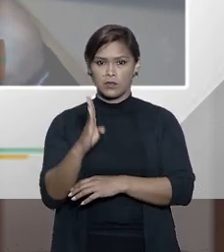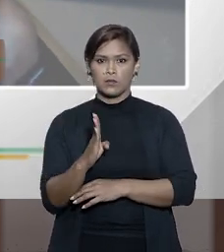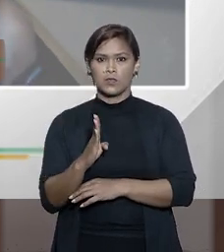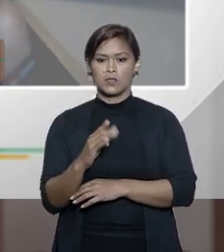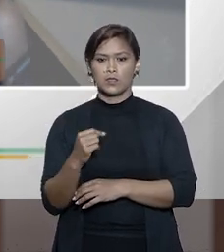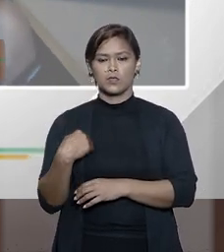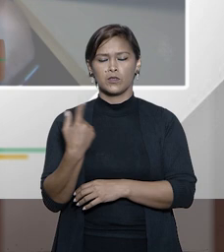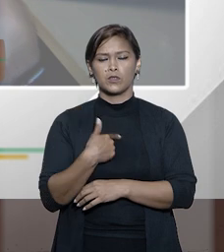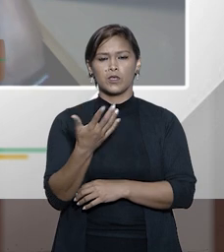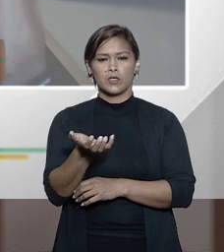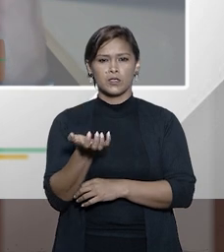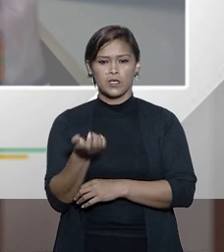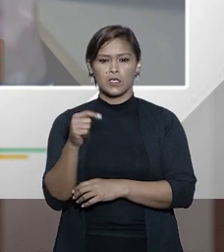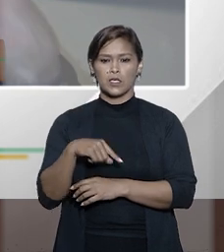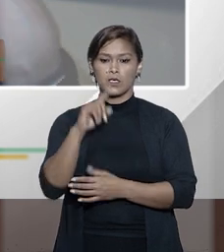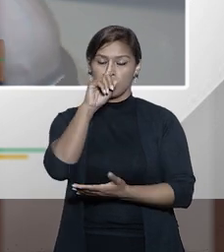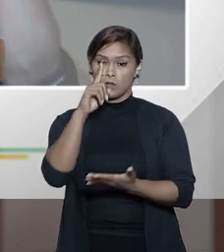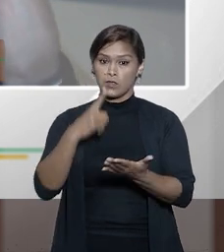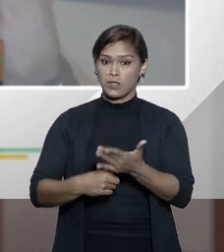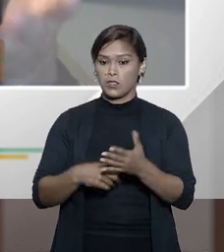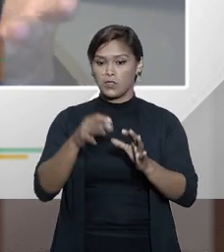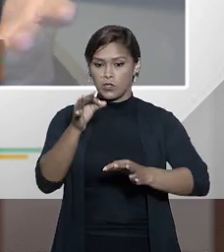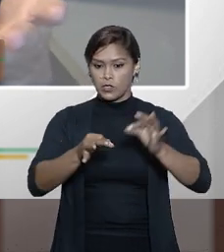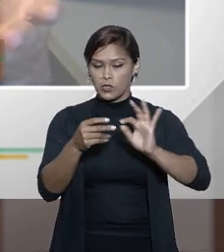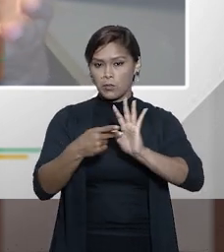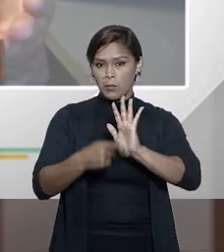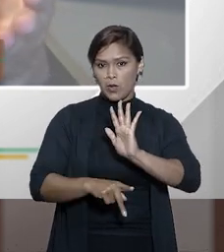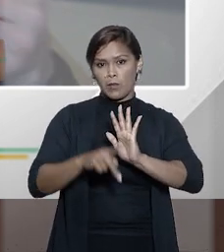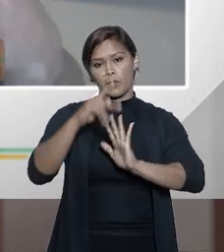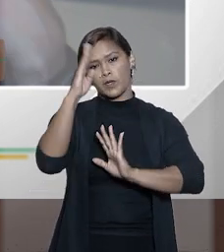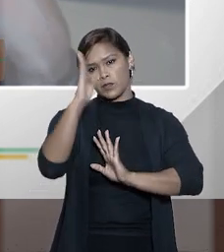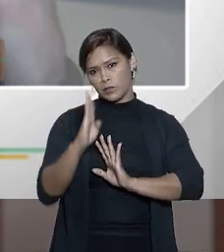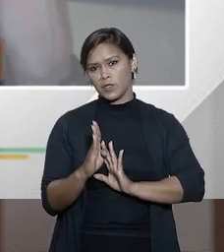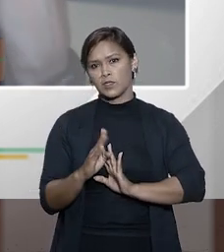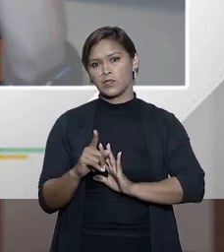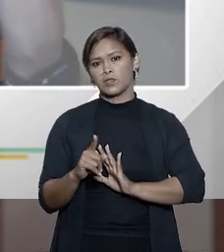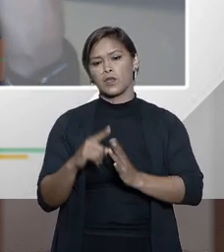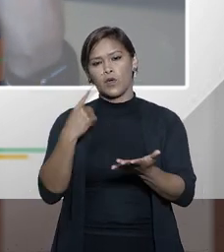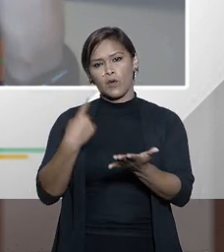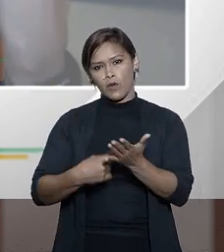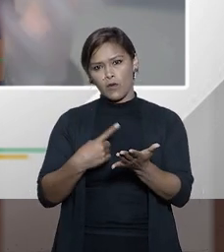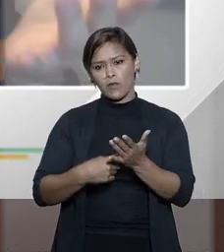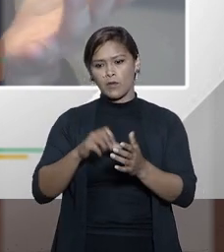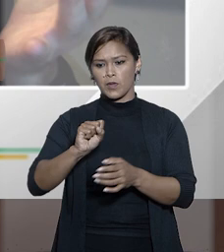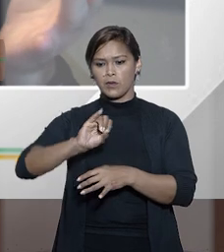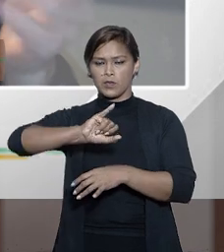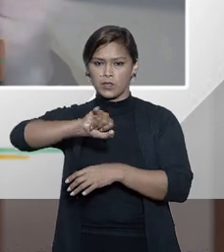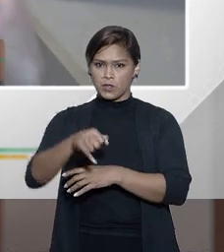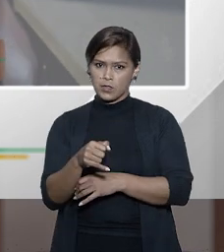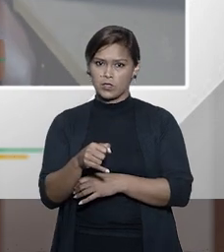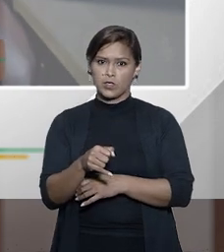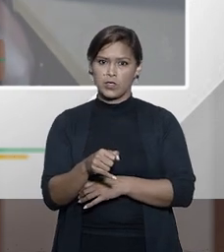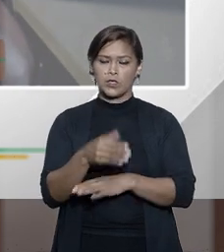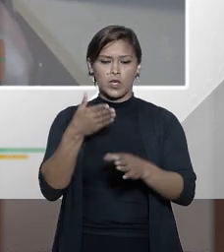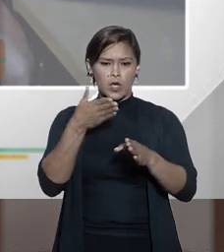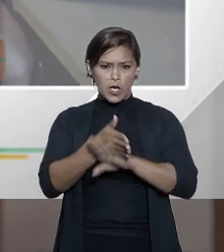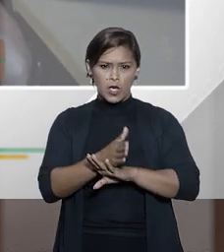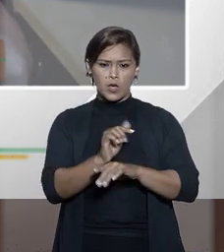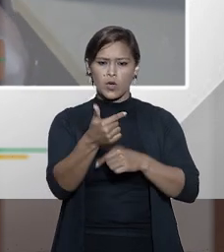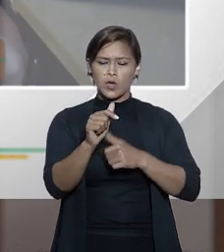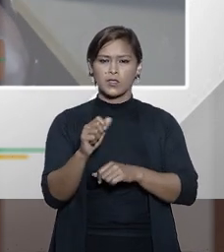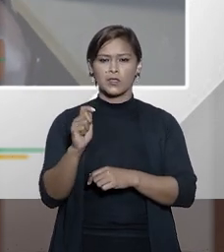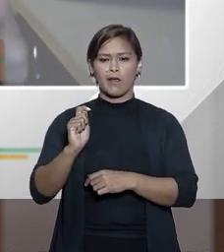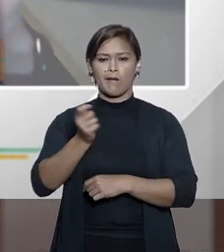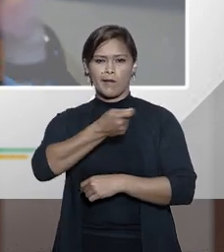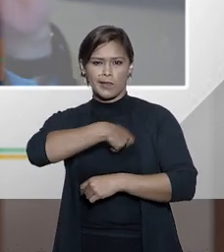se nós queremos que as nossas decisões as decisões da justiça brasileira as decisões confirmadas pelo STJ sejam reconhecidas